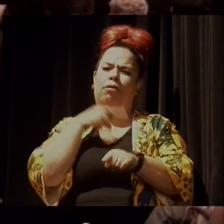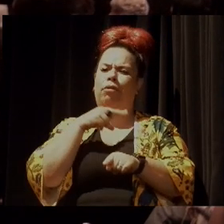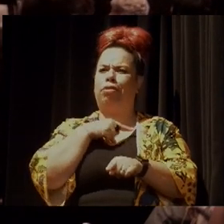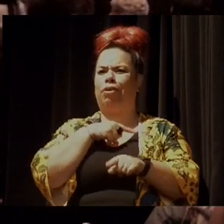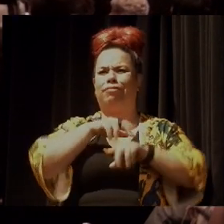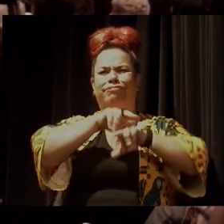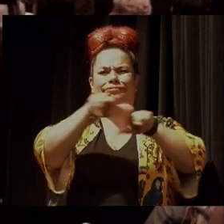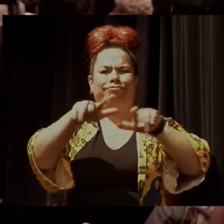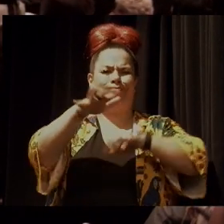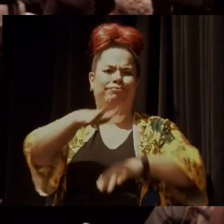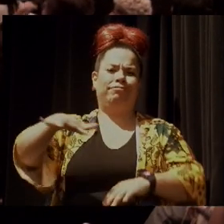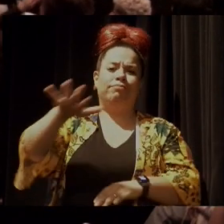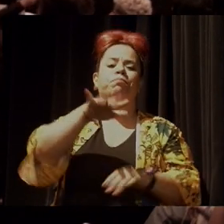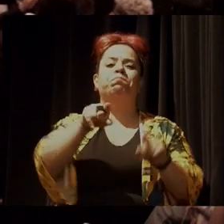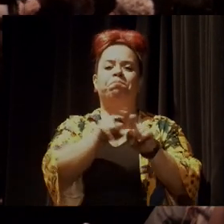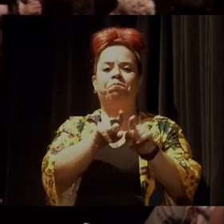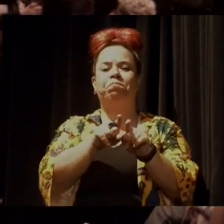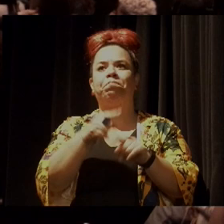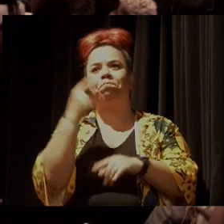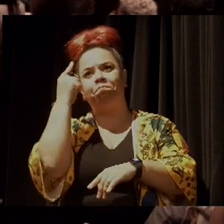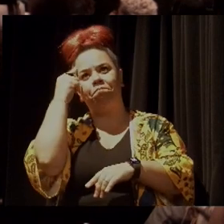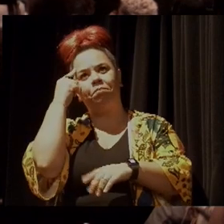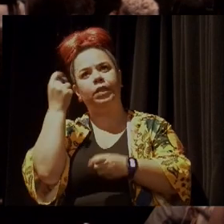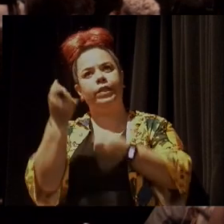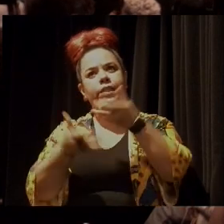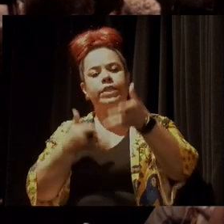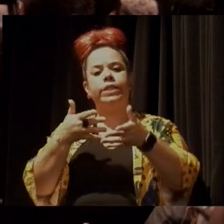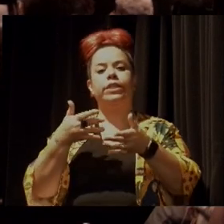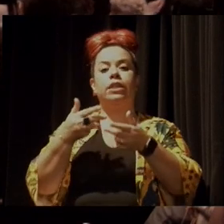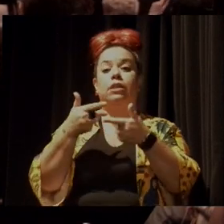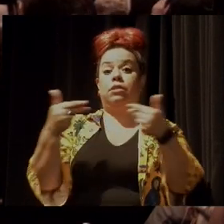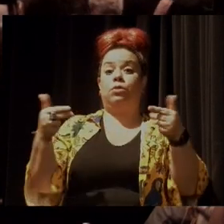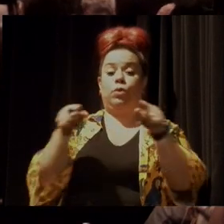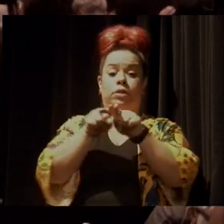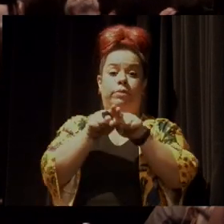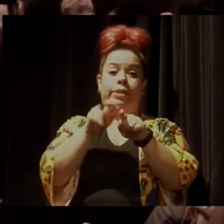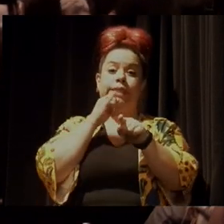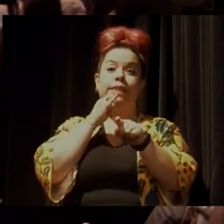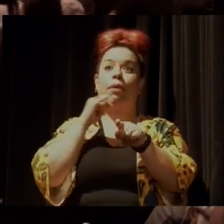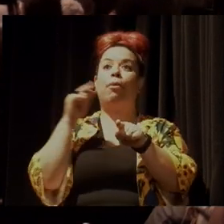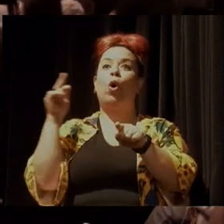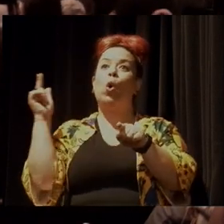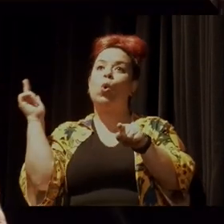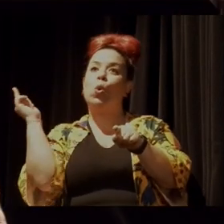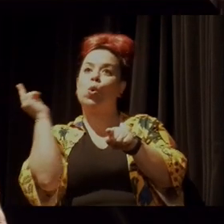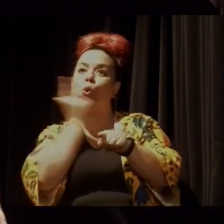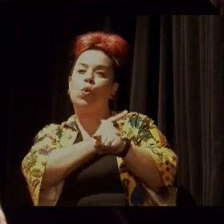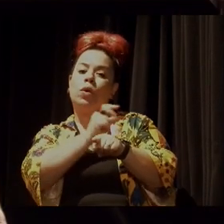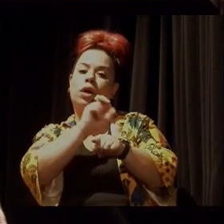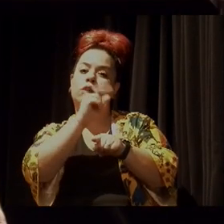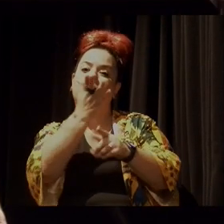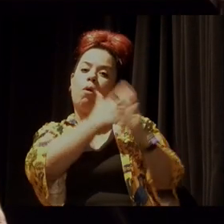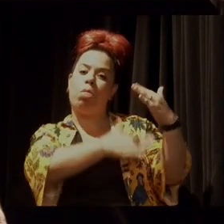dimensões que a gente fala aqui, seja no sentido de conquista, seja no sentido de retrocessos.